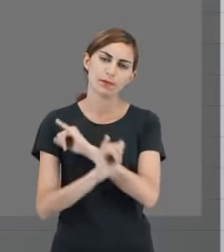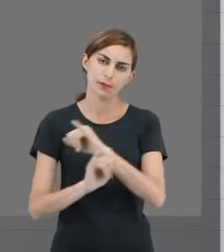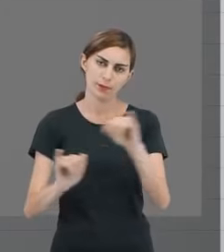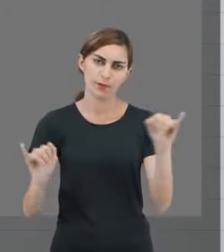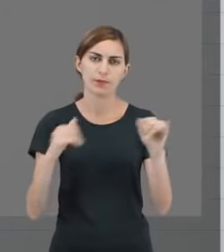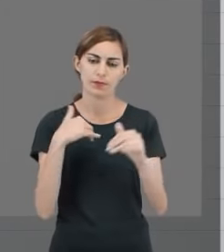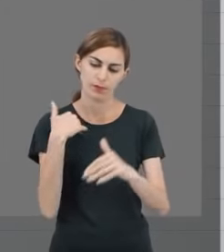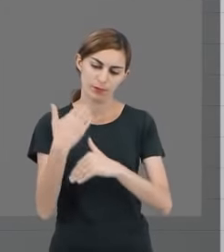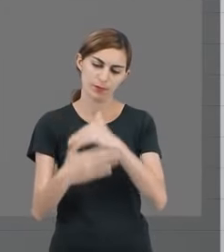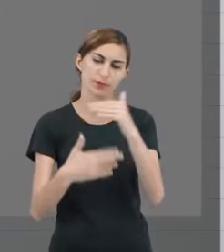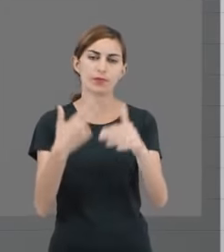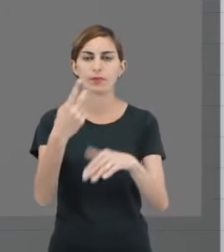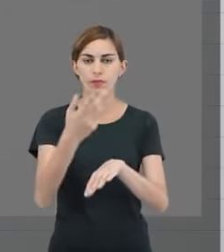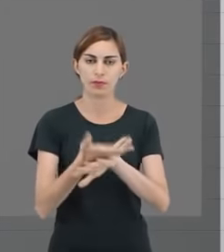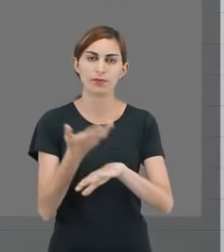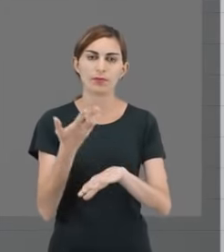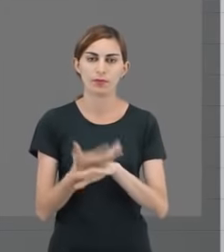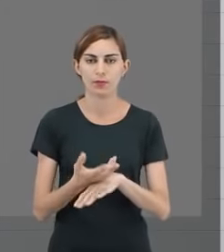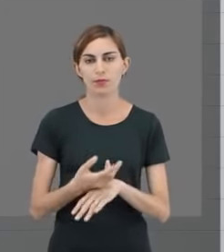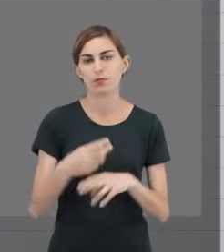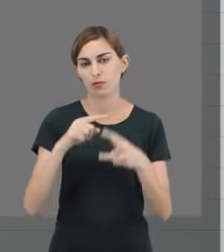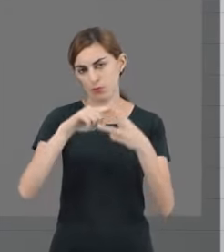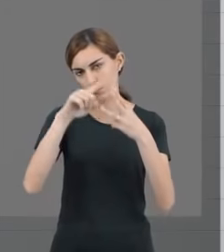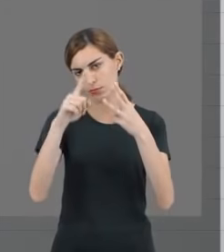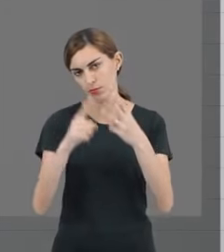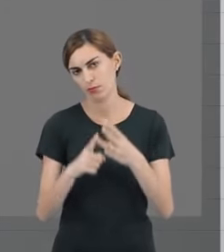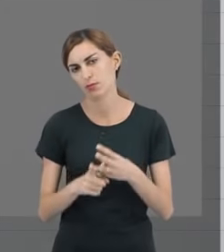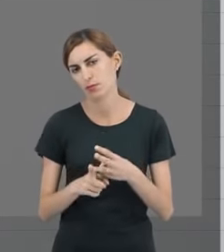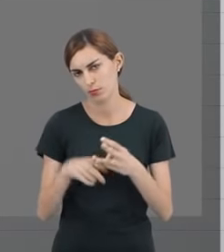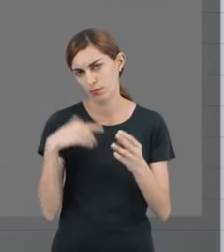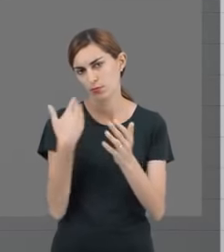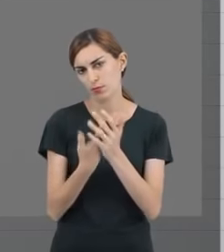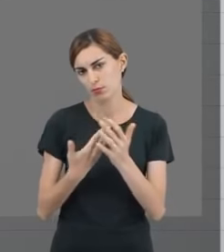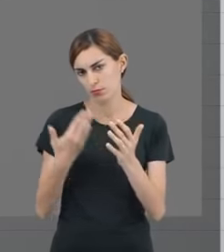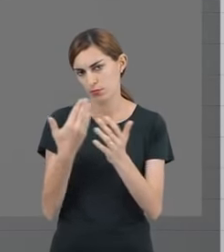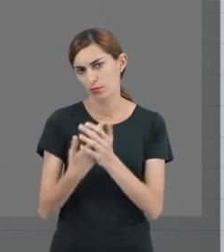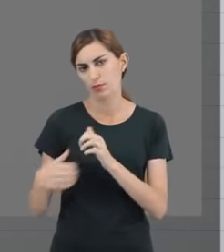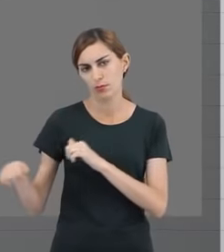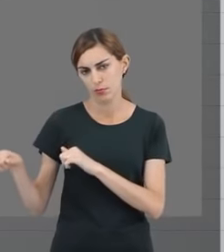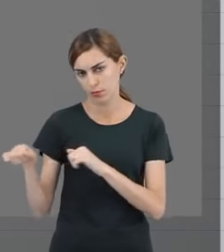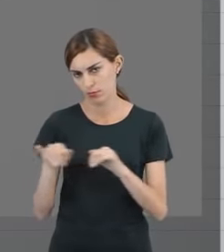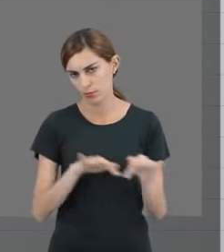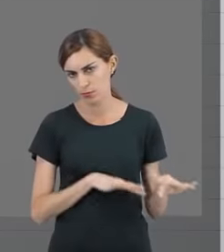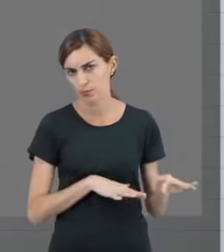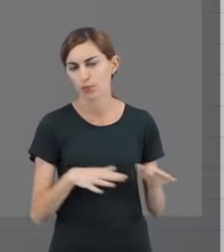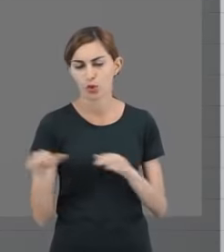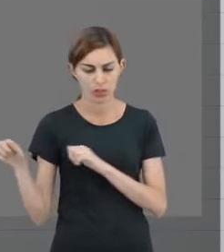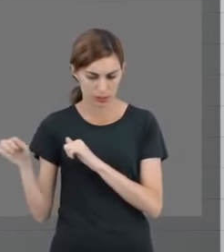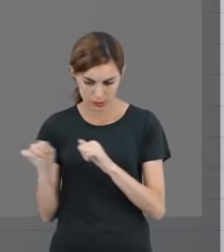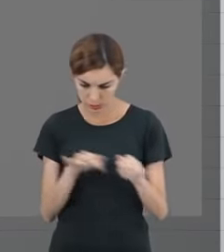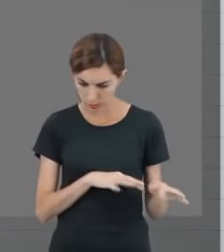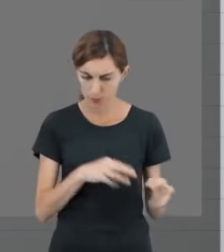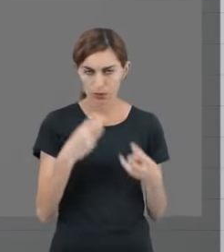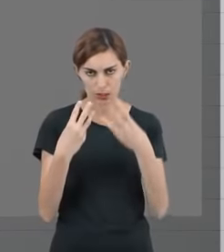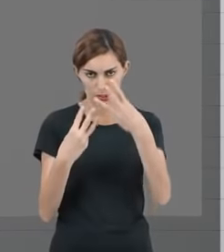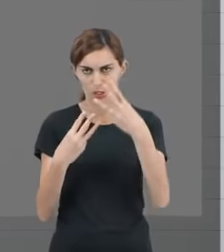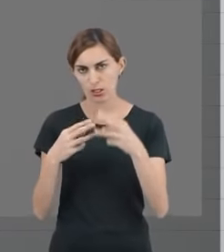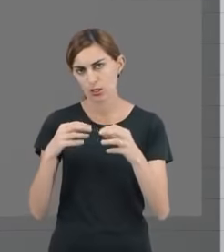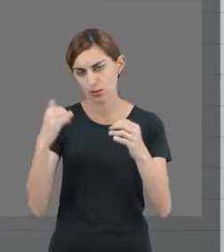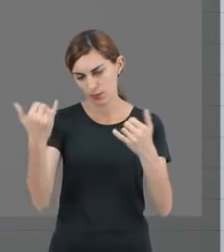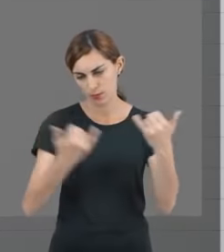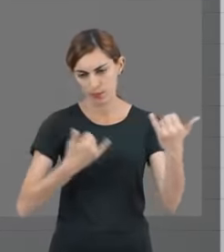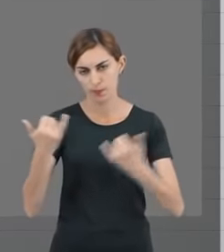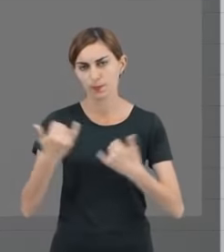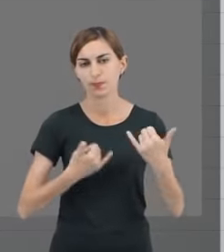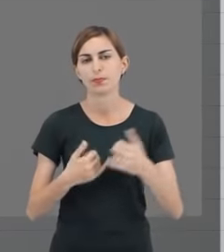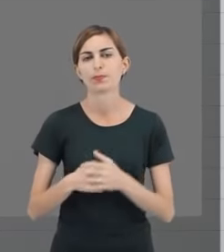o desenvolvimento dessa competência. São três ao longo da semana, certo? Então toda semana você está recebendo três destaques daquela